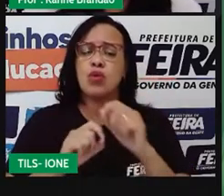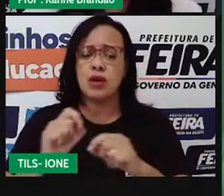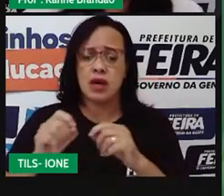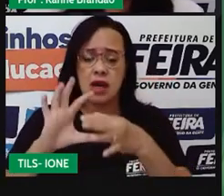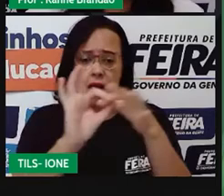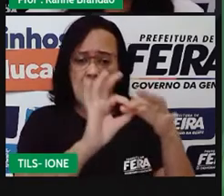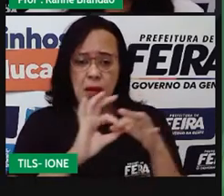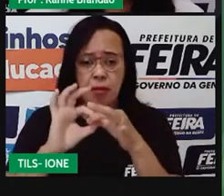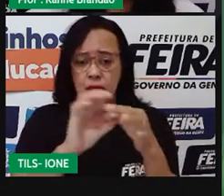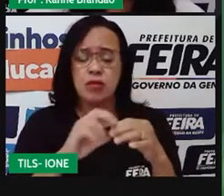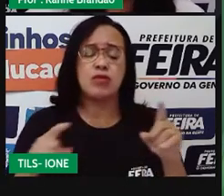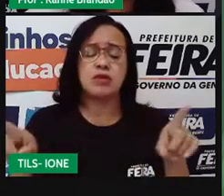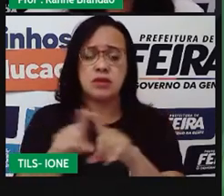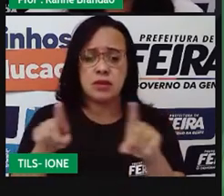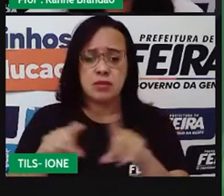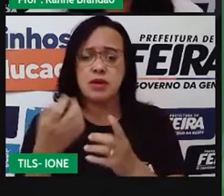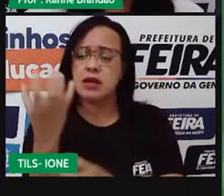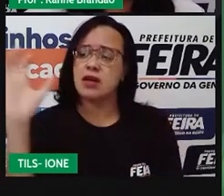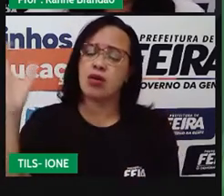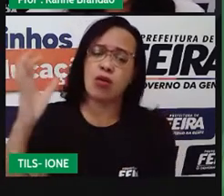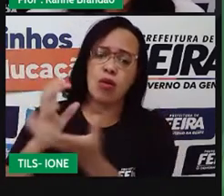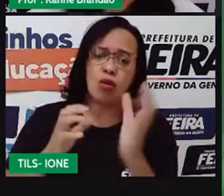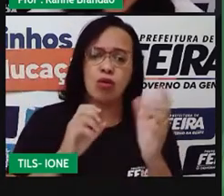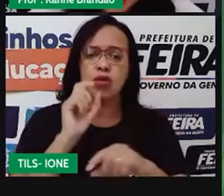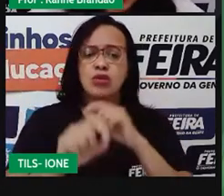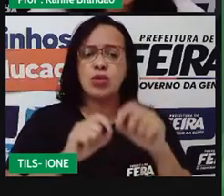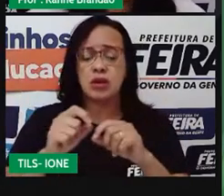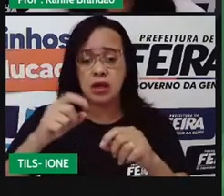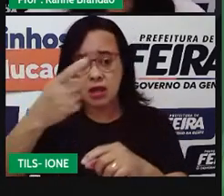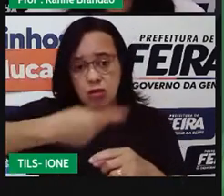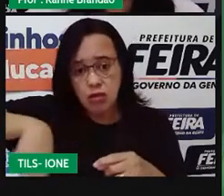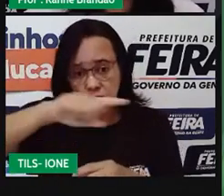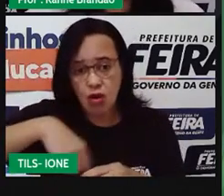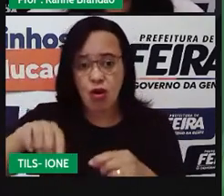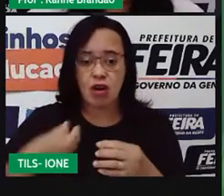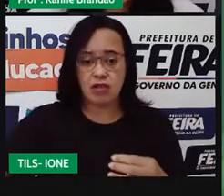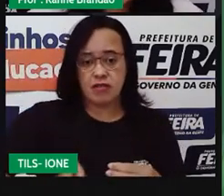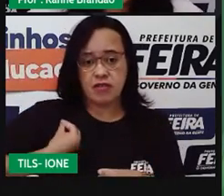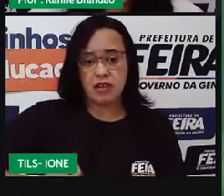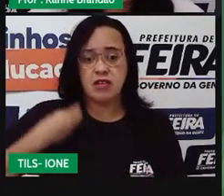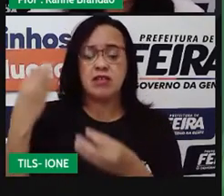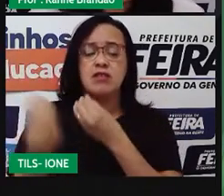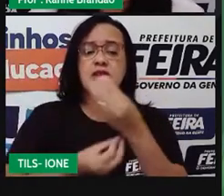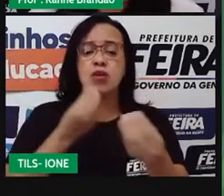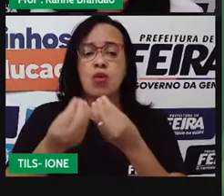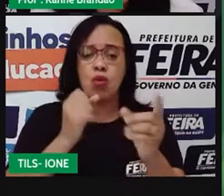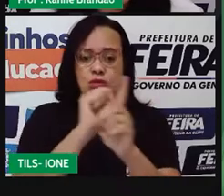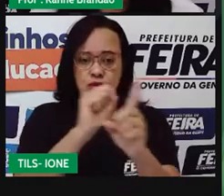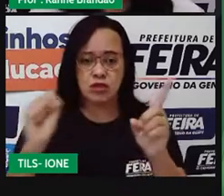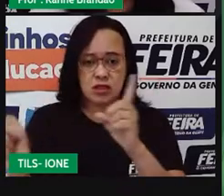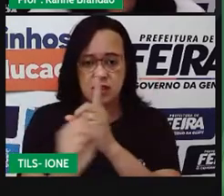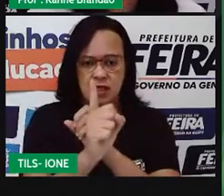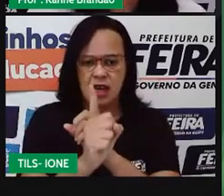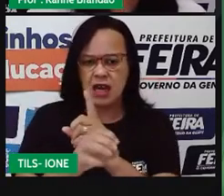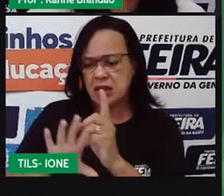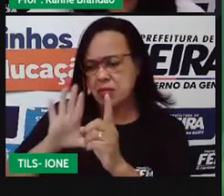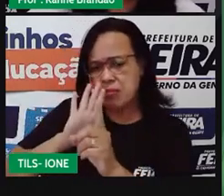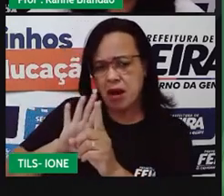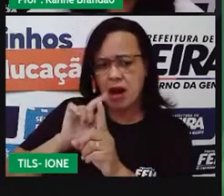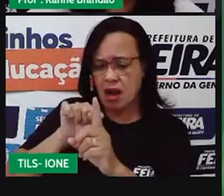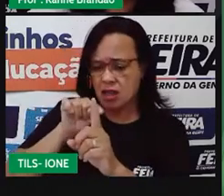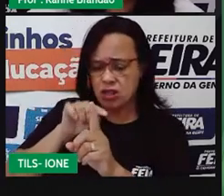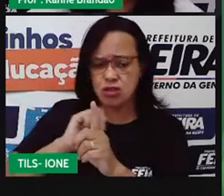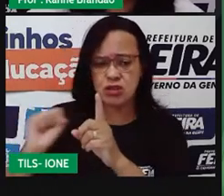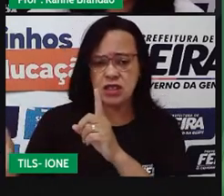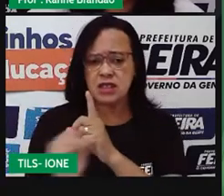Nós, seres humanos, vivemos em sociedade. E sociedade, a gente vai descobrir hoje, né, que